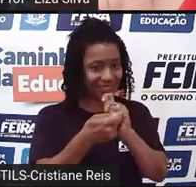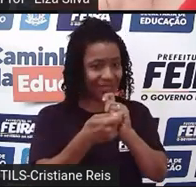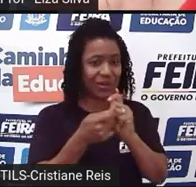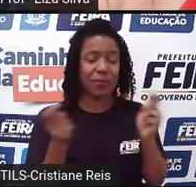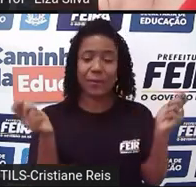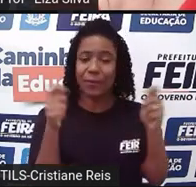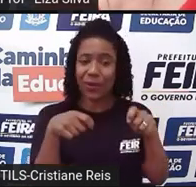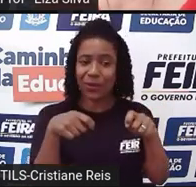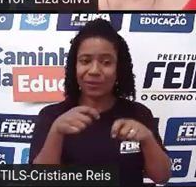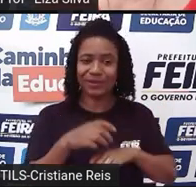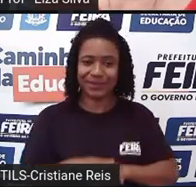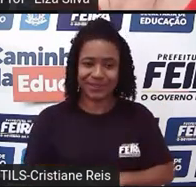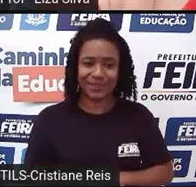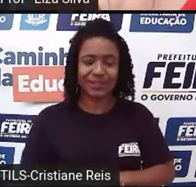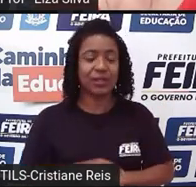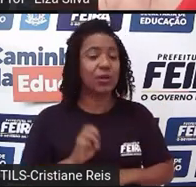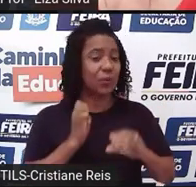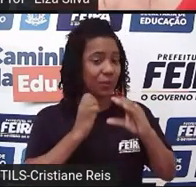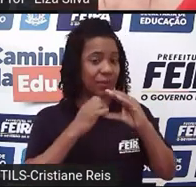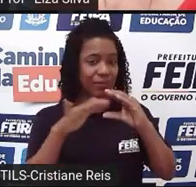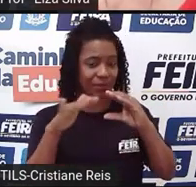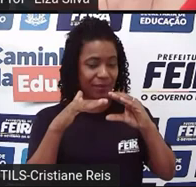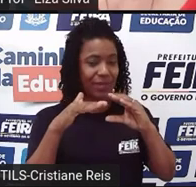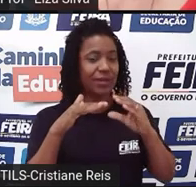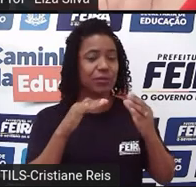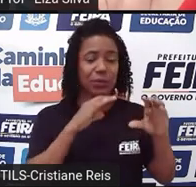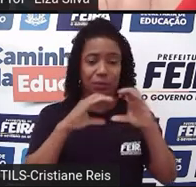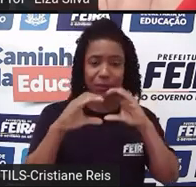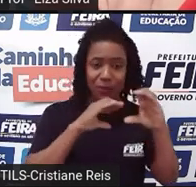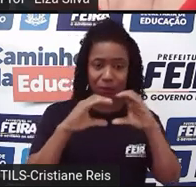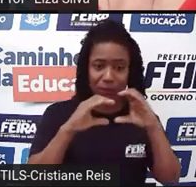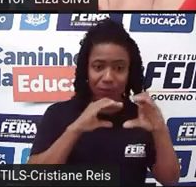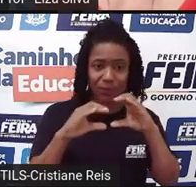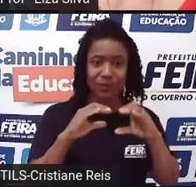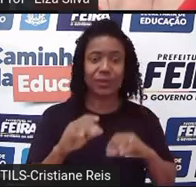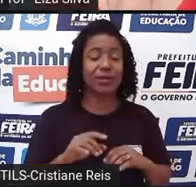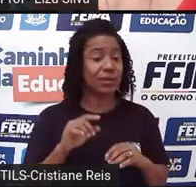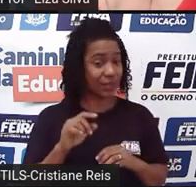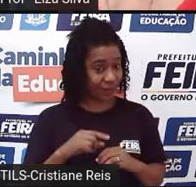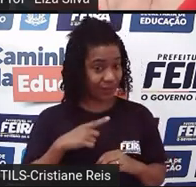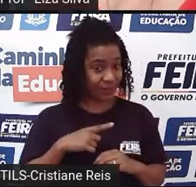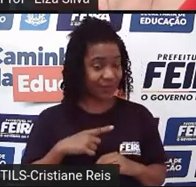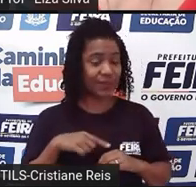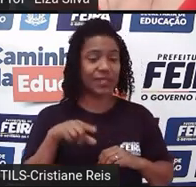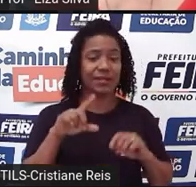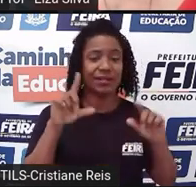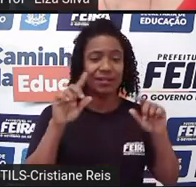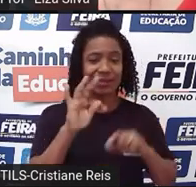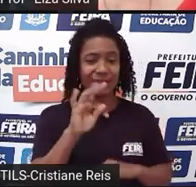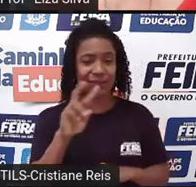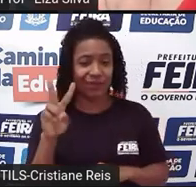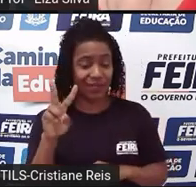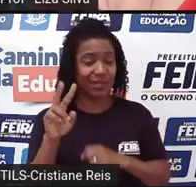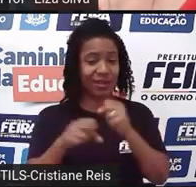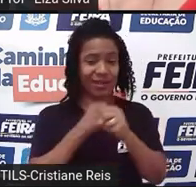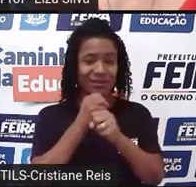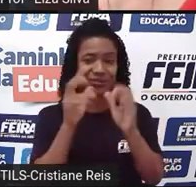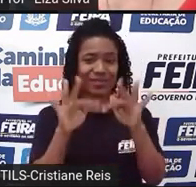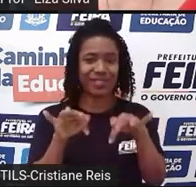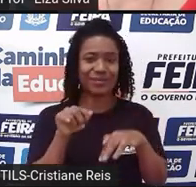exemplo utilizar o nosso e-mail para comunicação tv.anosfinais arroba seduc